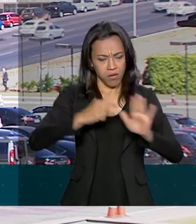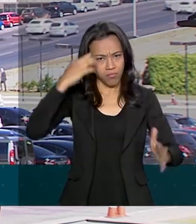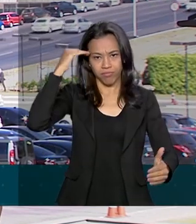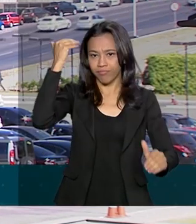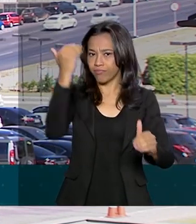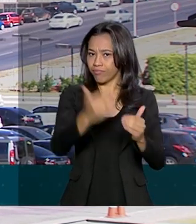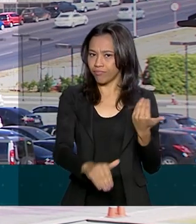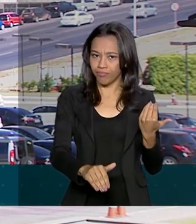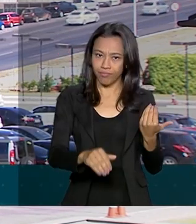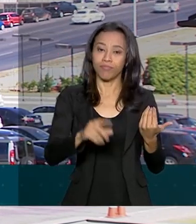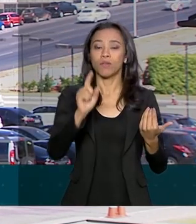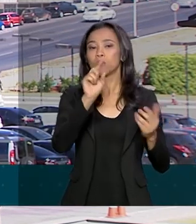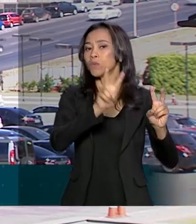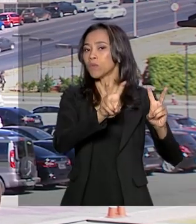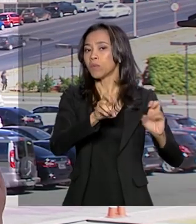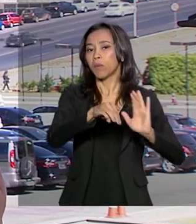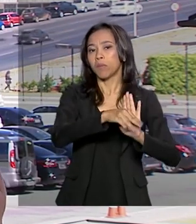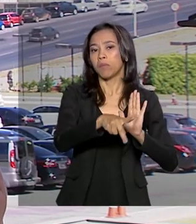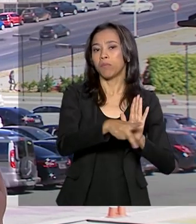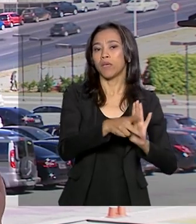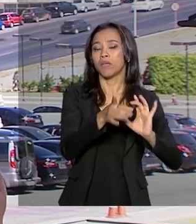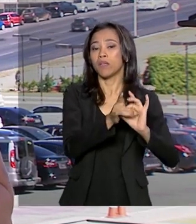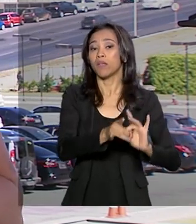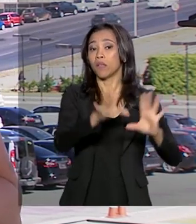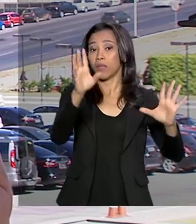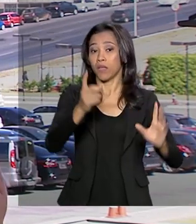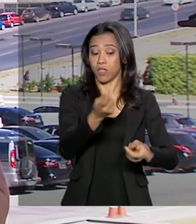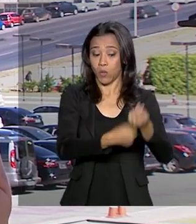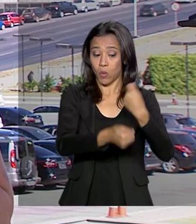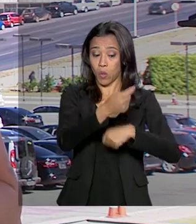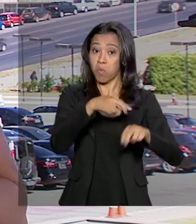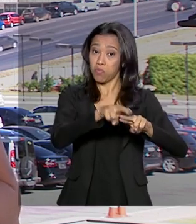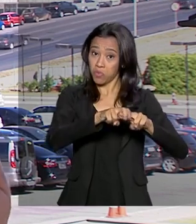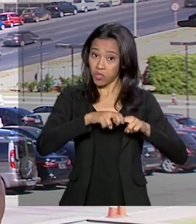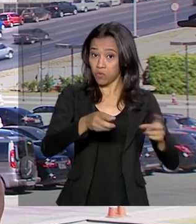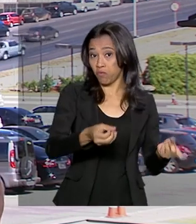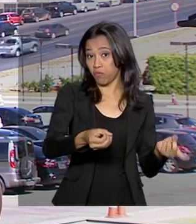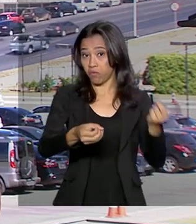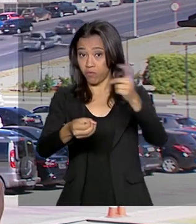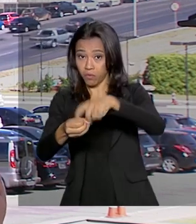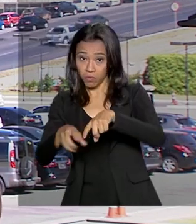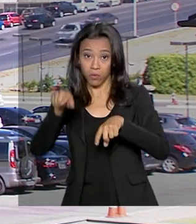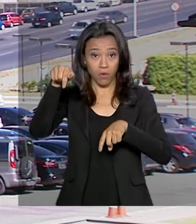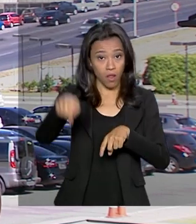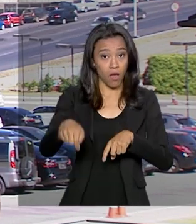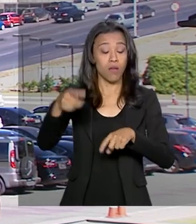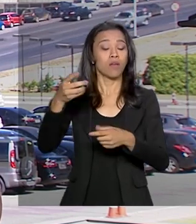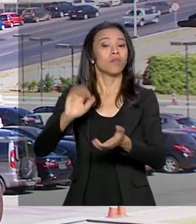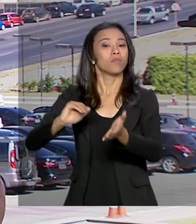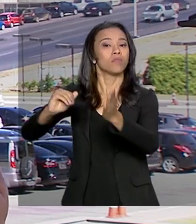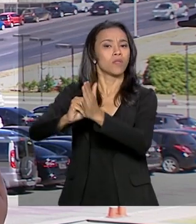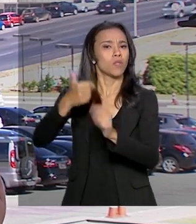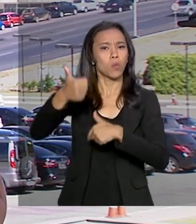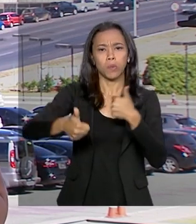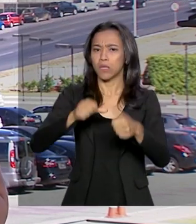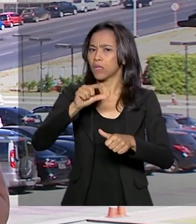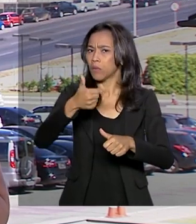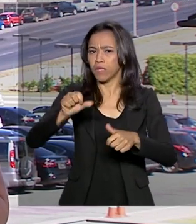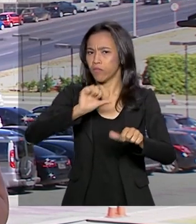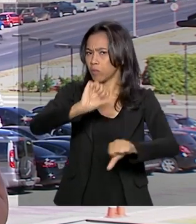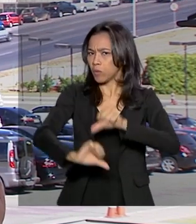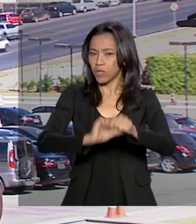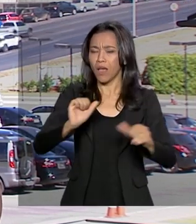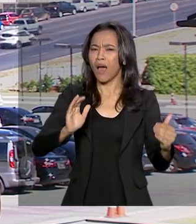da Liberdade Econômica. Com isso, o texto foi enviado para o Senado sem alterações e lá deverá ser votado até o dia